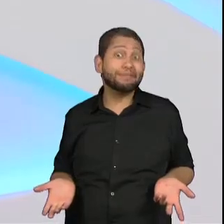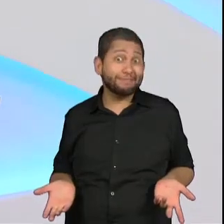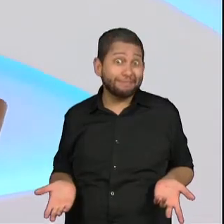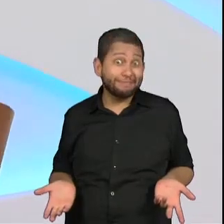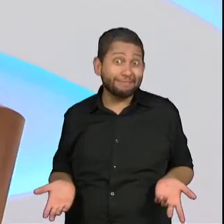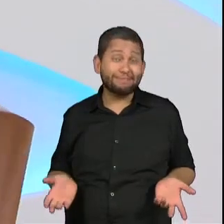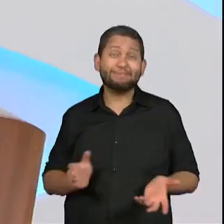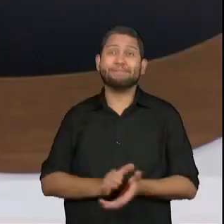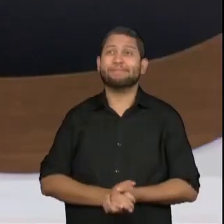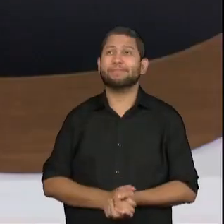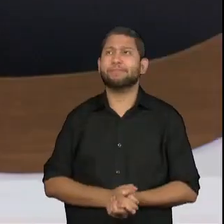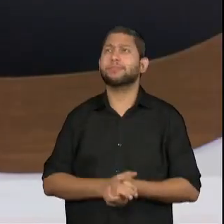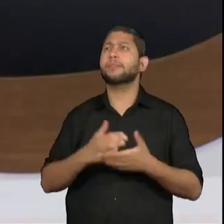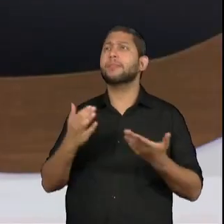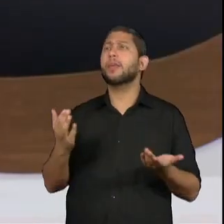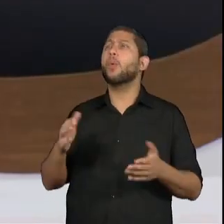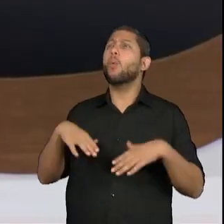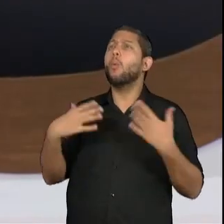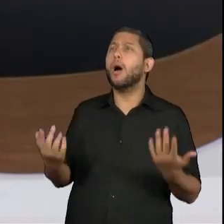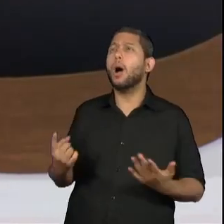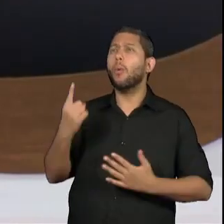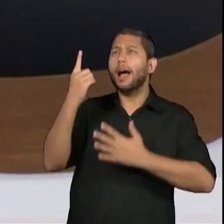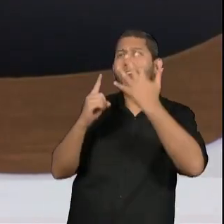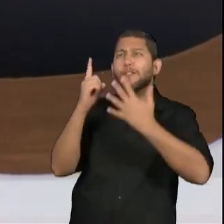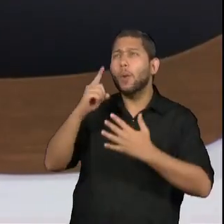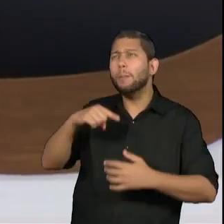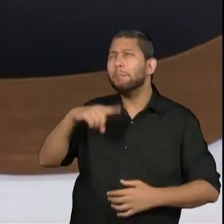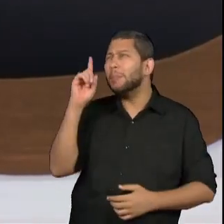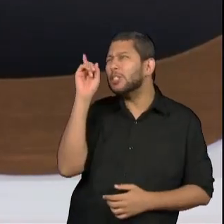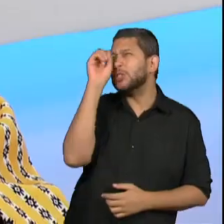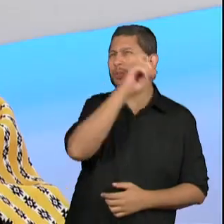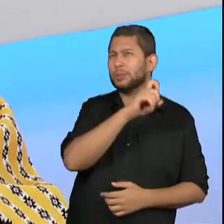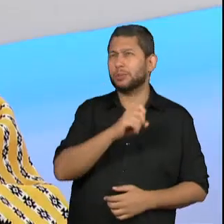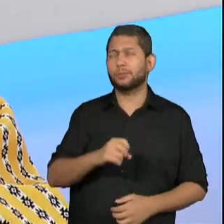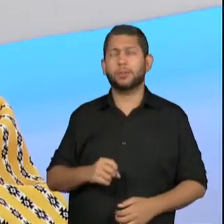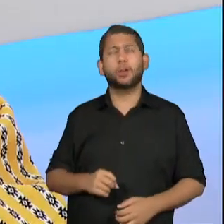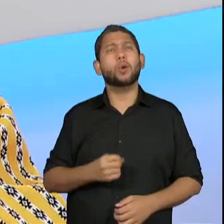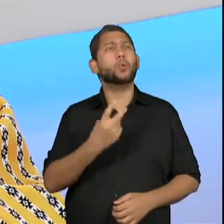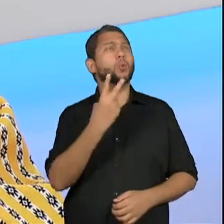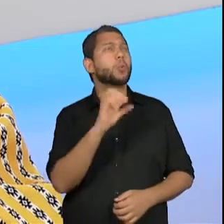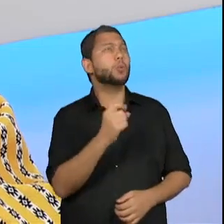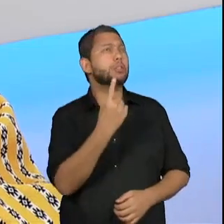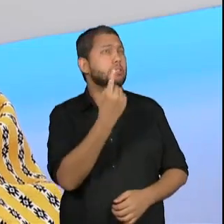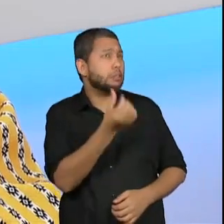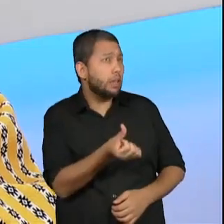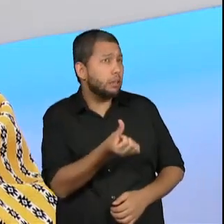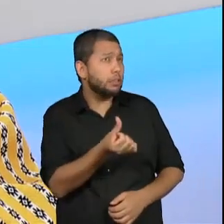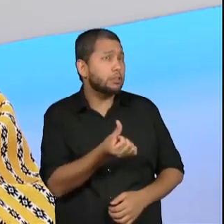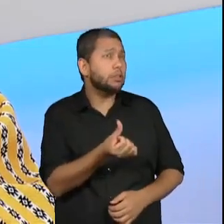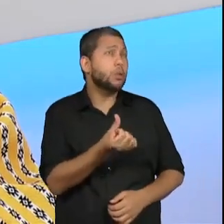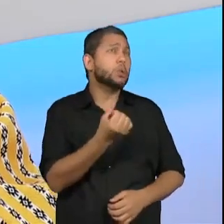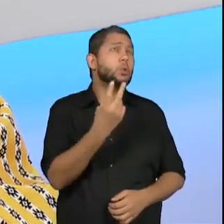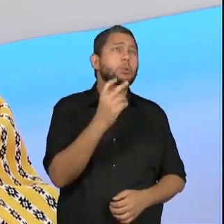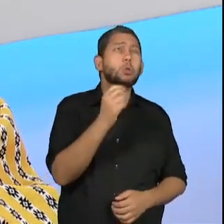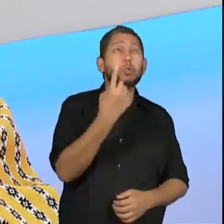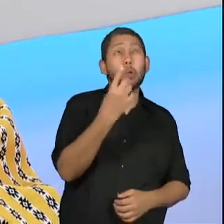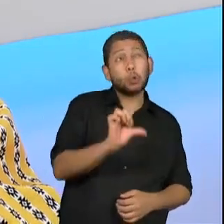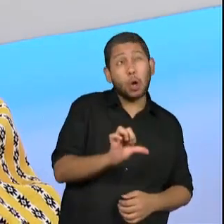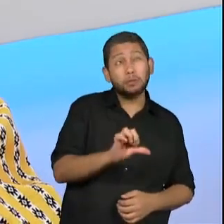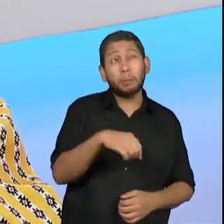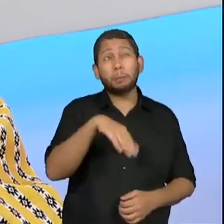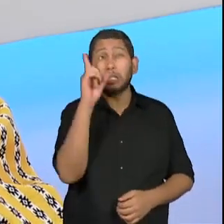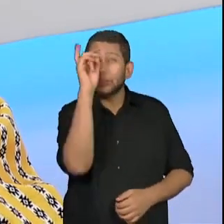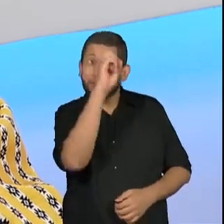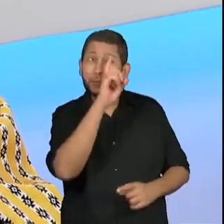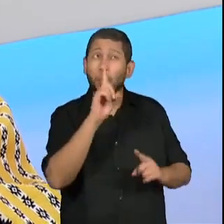Leandro, qual foi o carnaval mais desafiador para você? O campeonato, né? ou 2019? E aonde